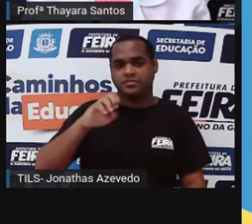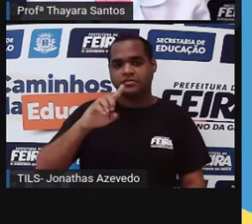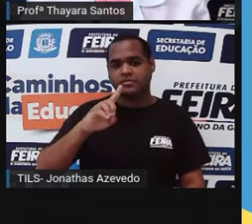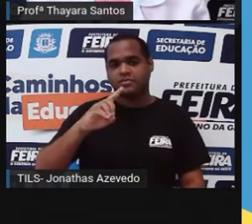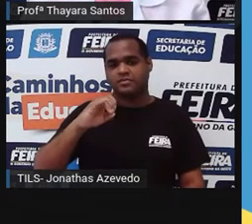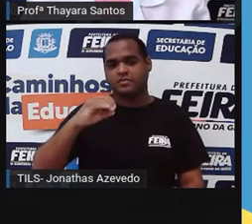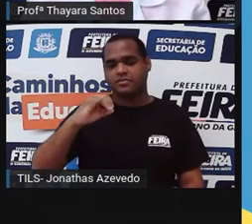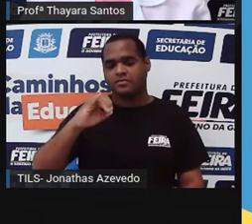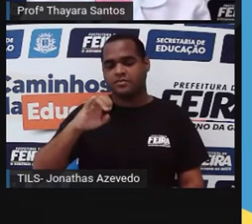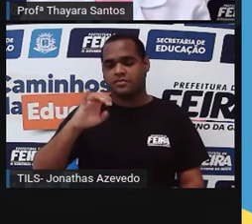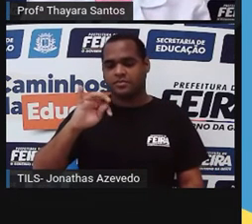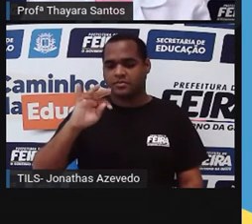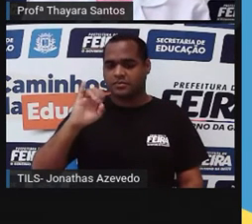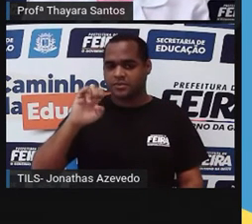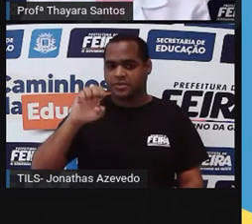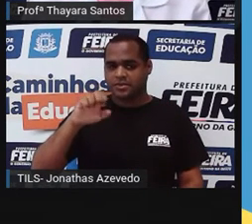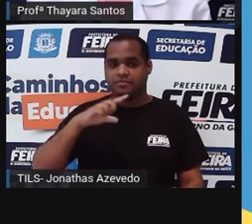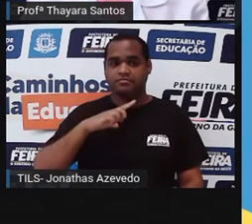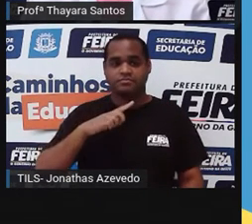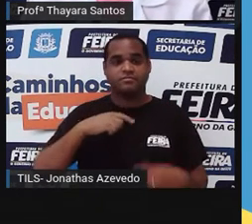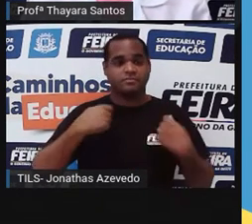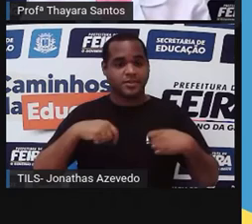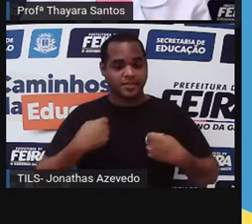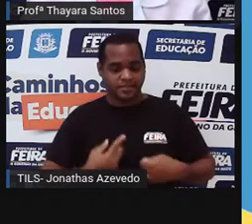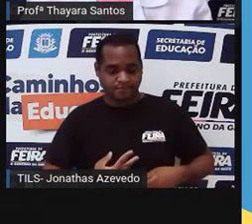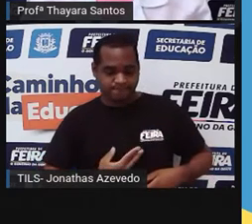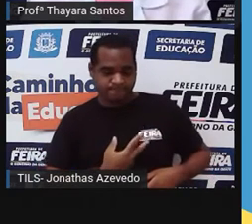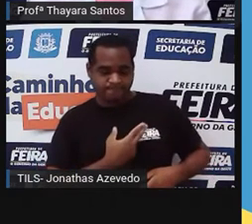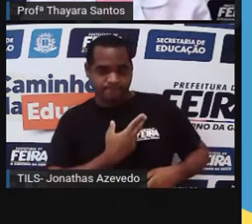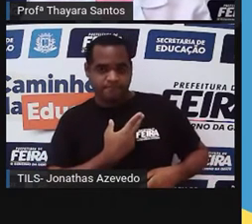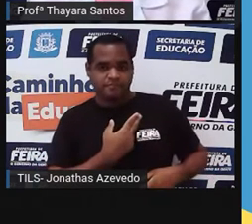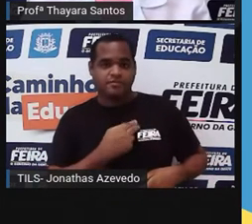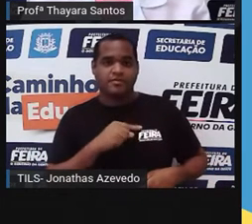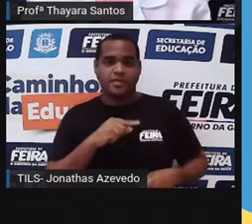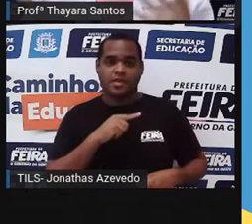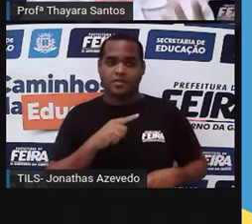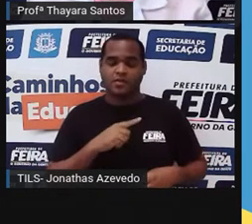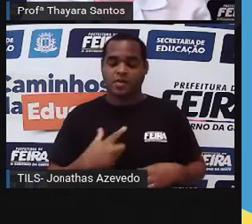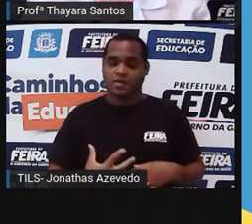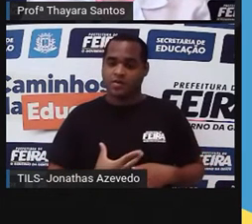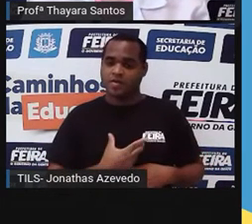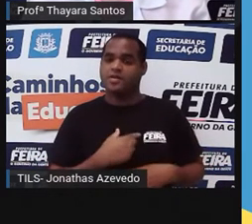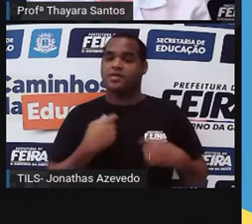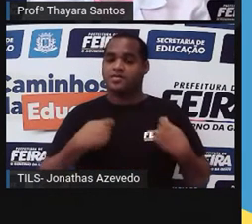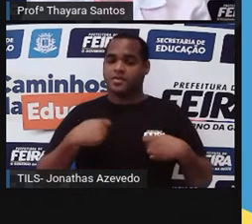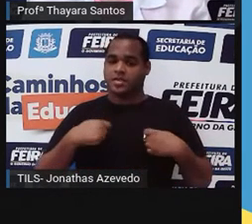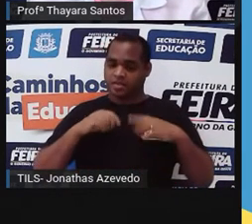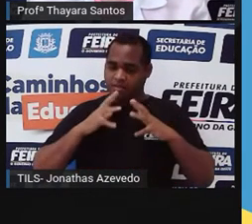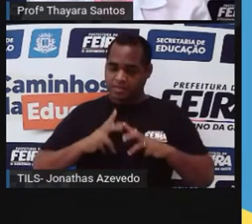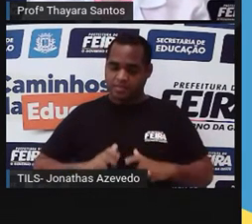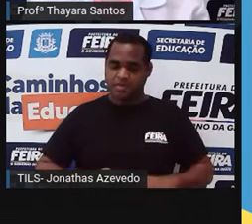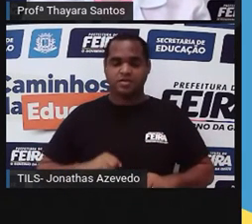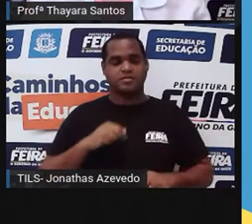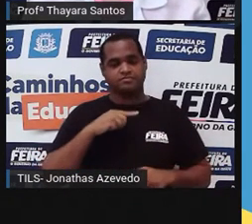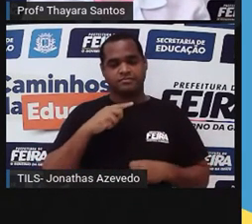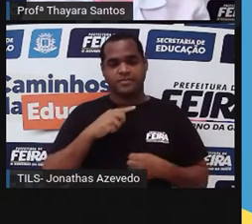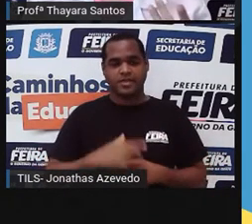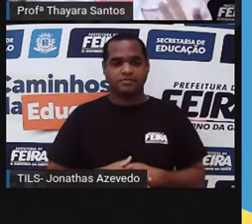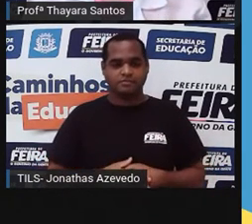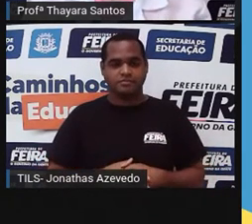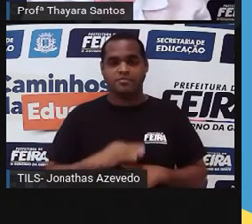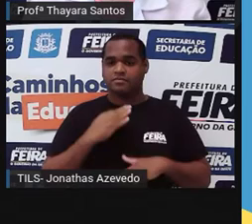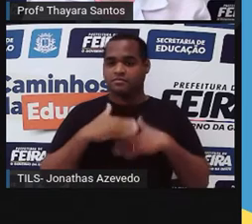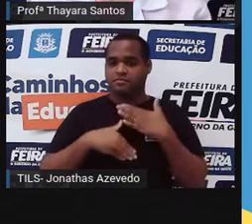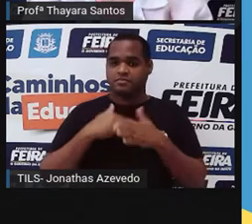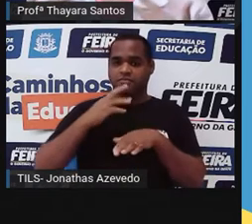para já fazer a cirurgia. se for o caso, costurá-la e se por acaso tivesse rompido e fazer toda a limpeza no organismo, para não ter